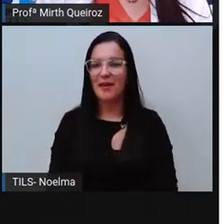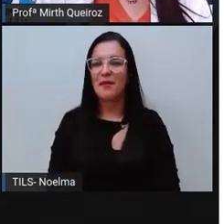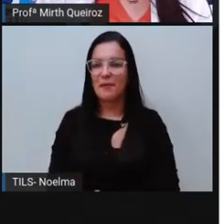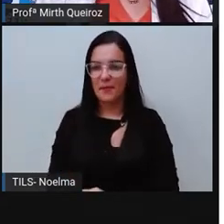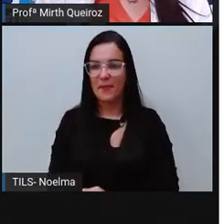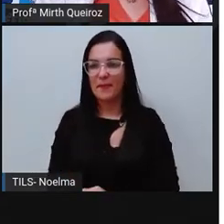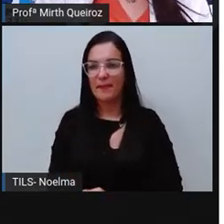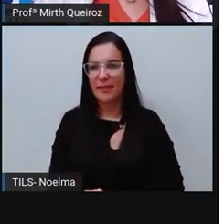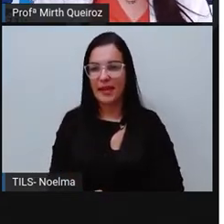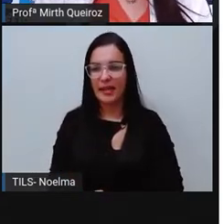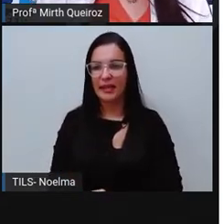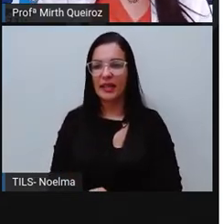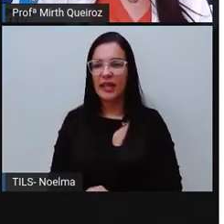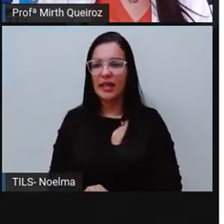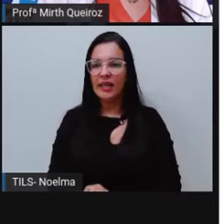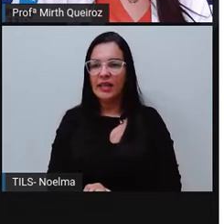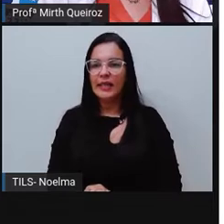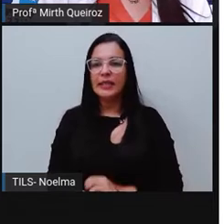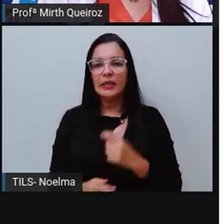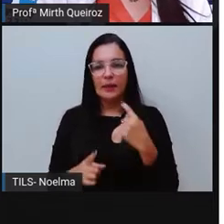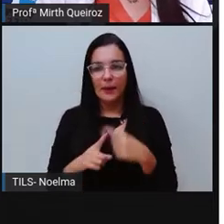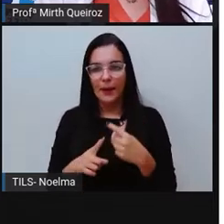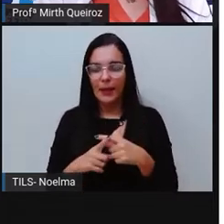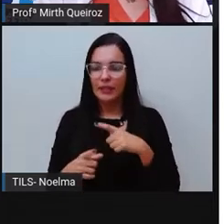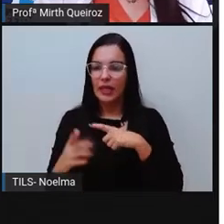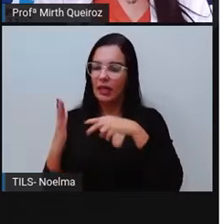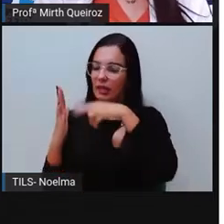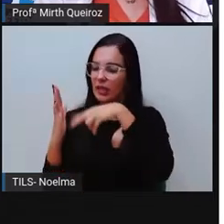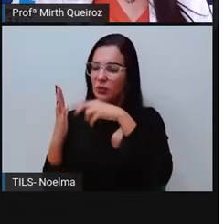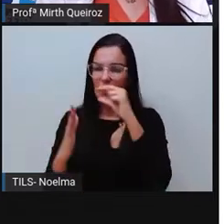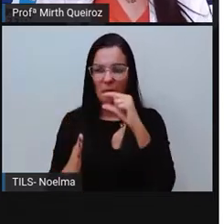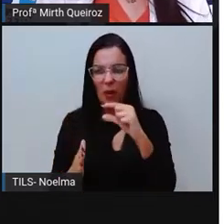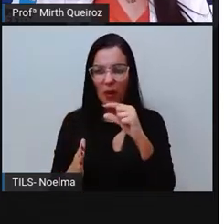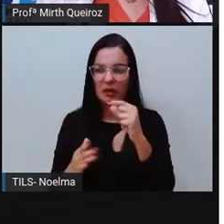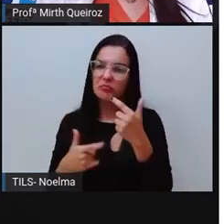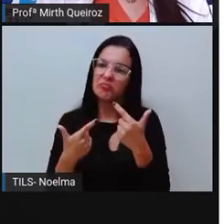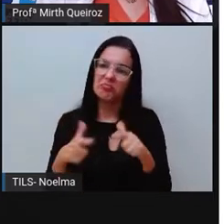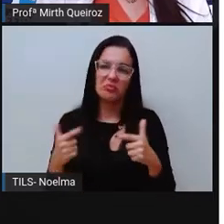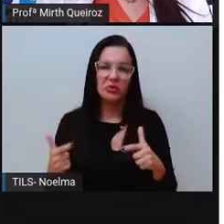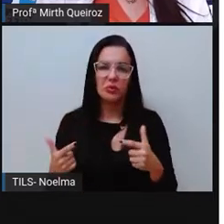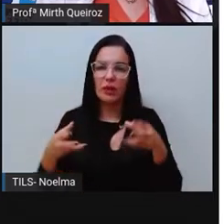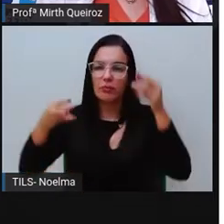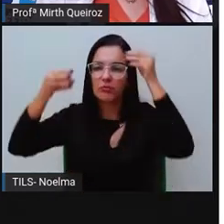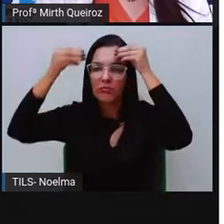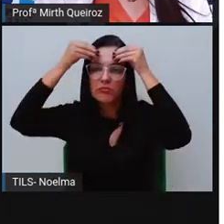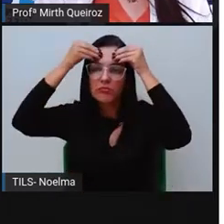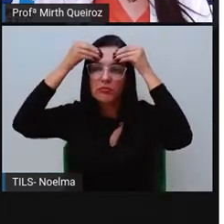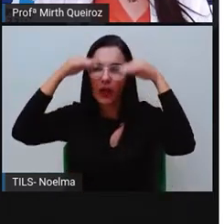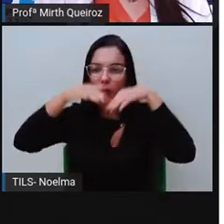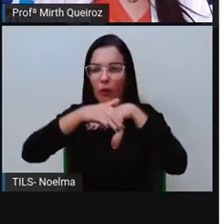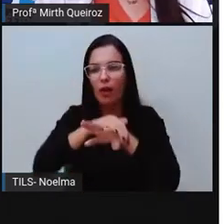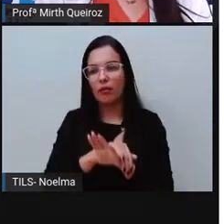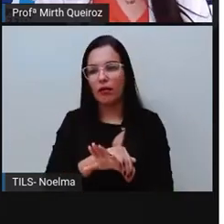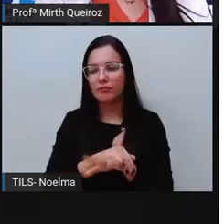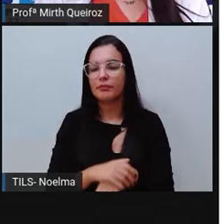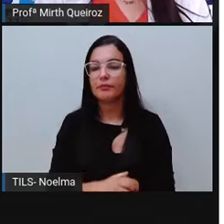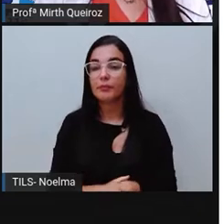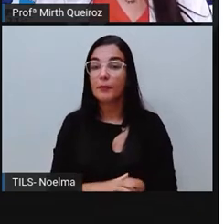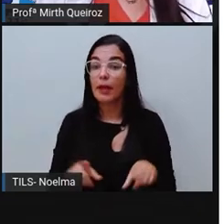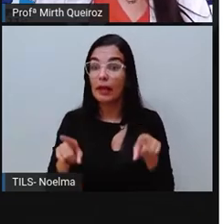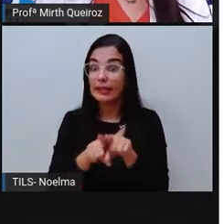Por quê? Porque são pessoas que leem pouco. Então, aumenta também a capacidade de memorização, né? Aumenta o